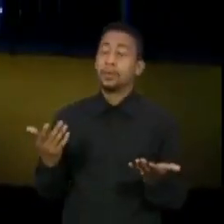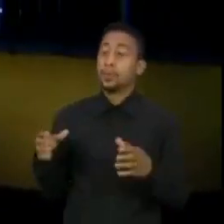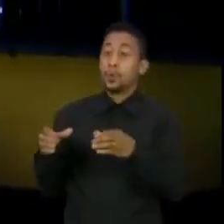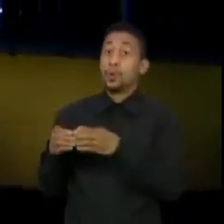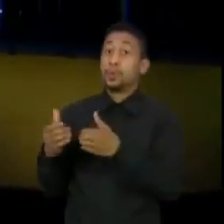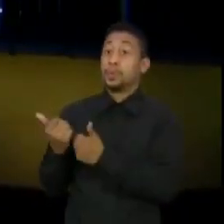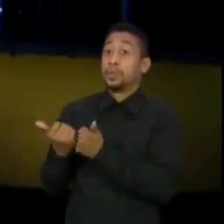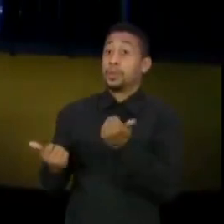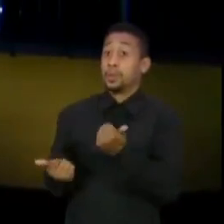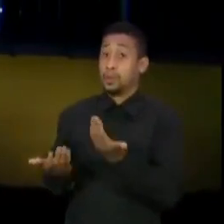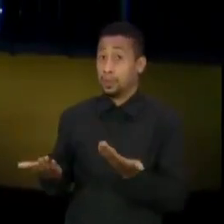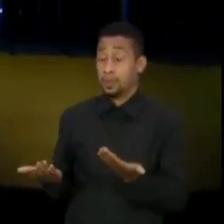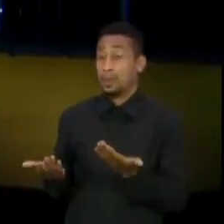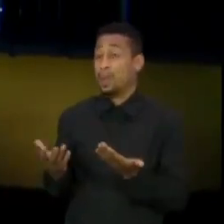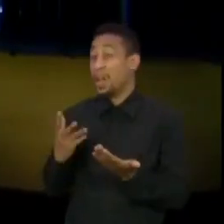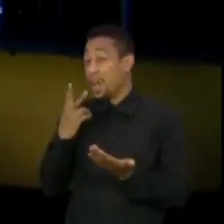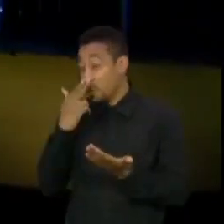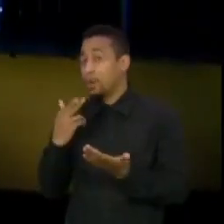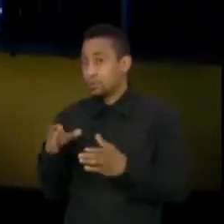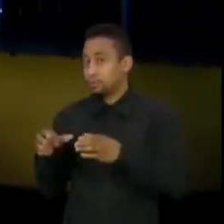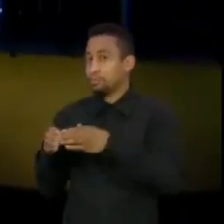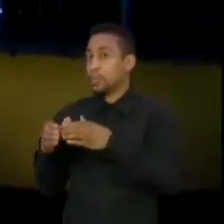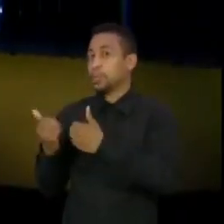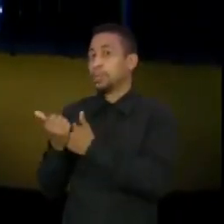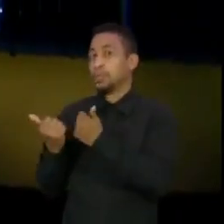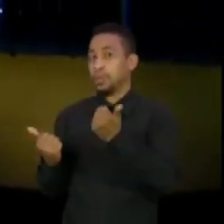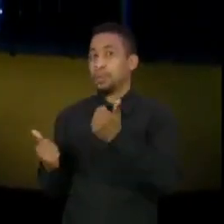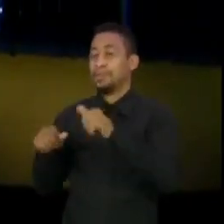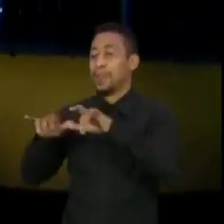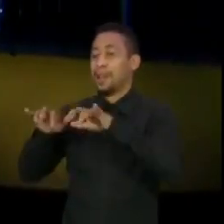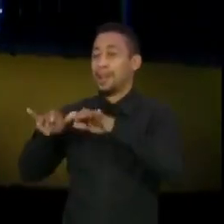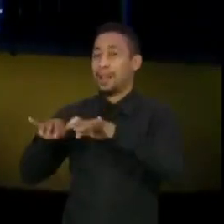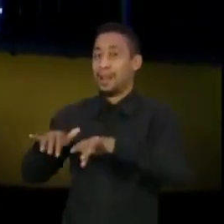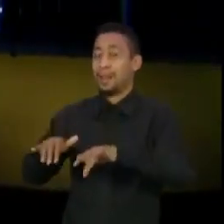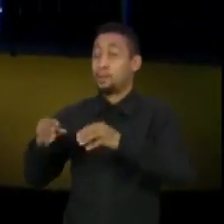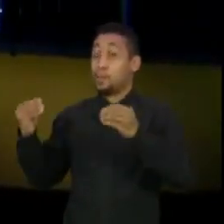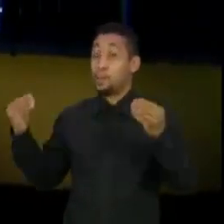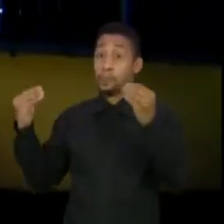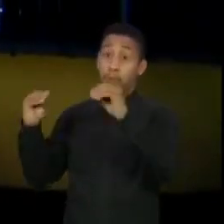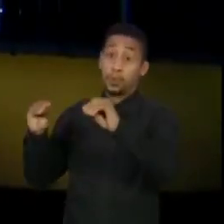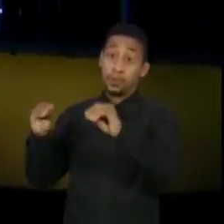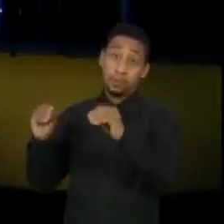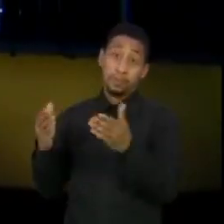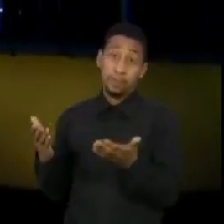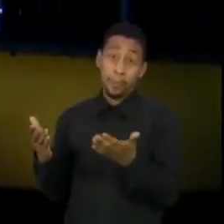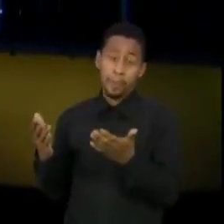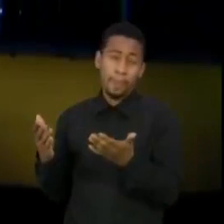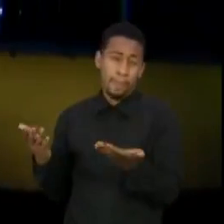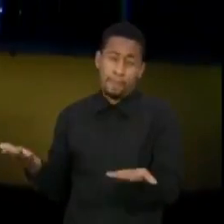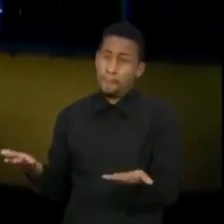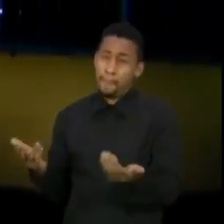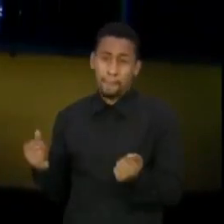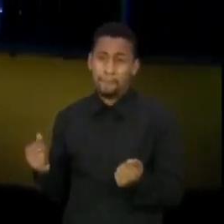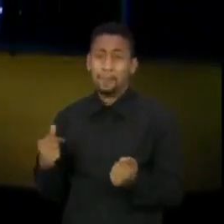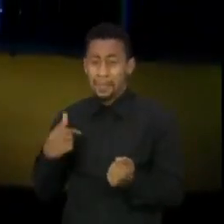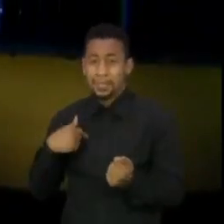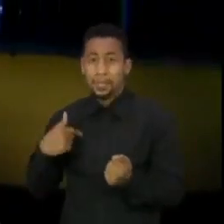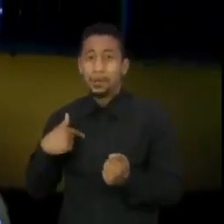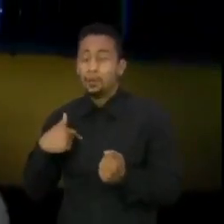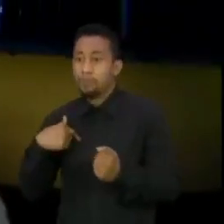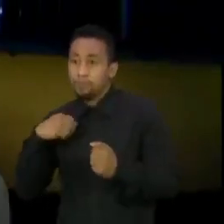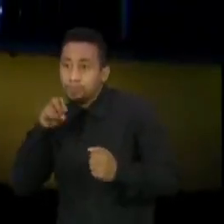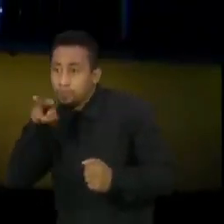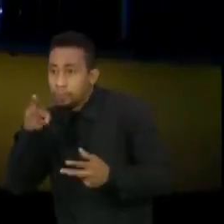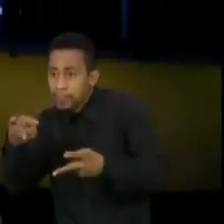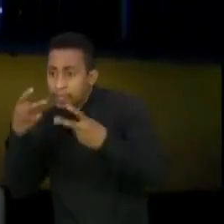que possa ter feito isso. Mas tão logo eu tive acesso,